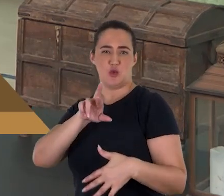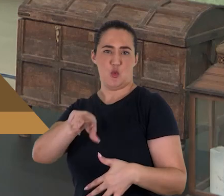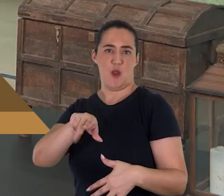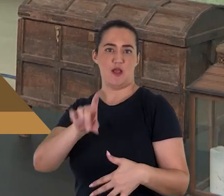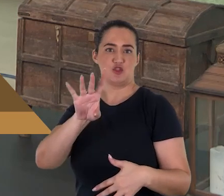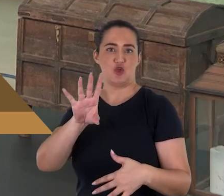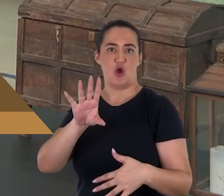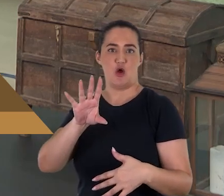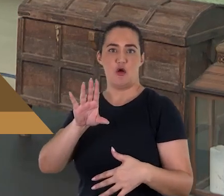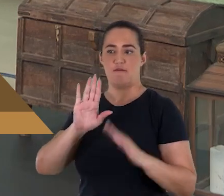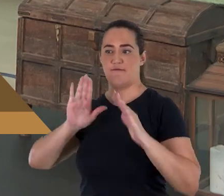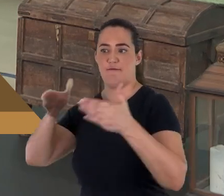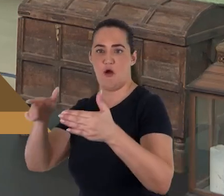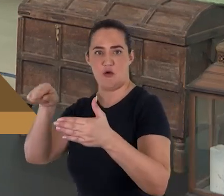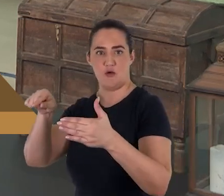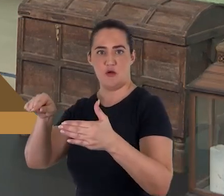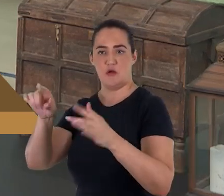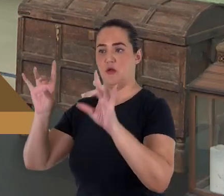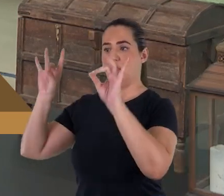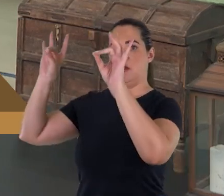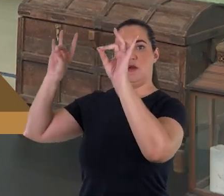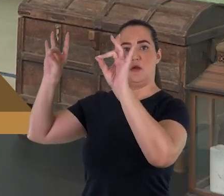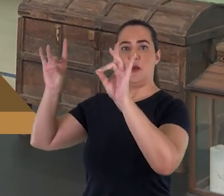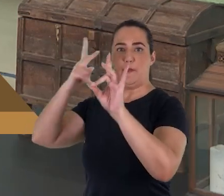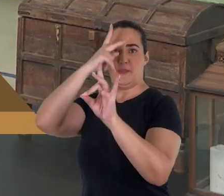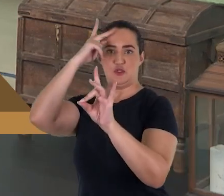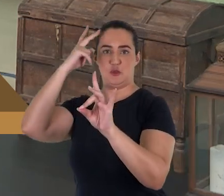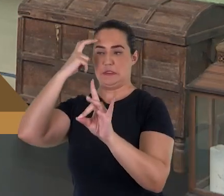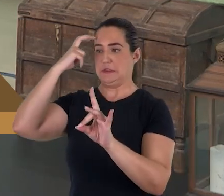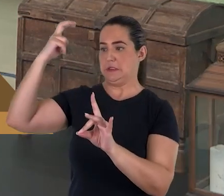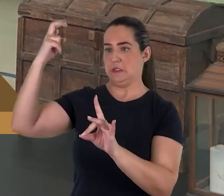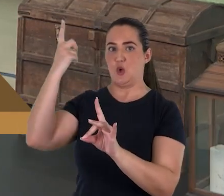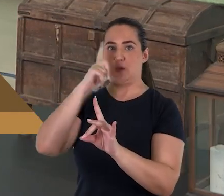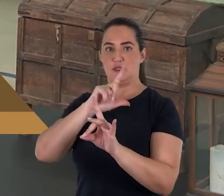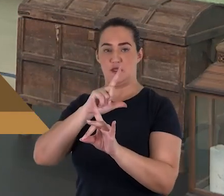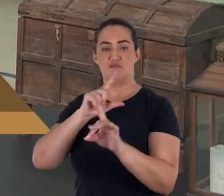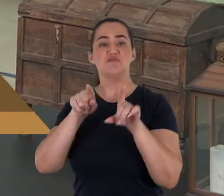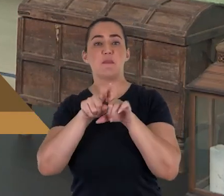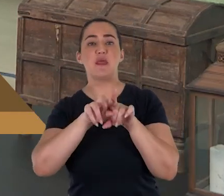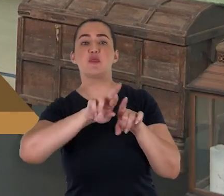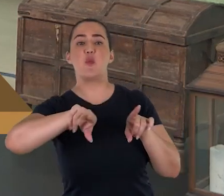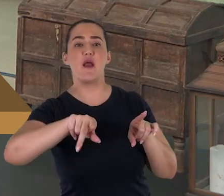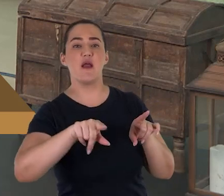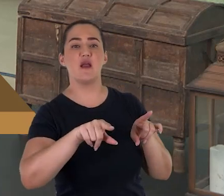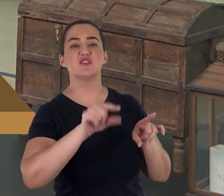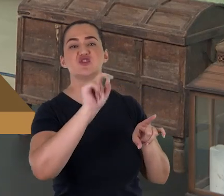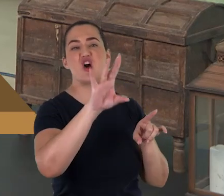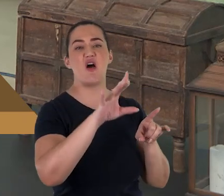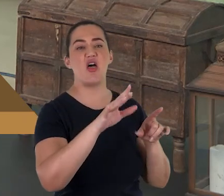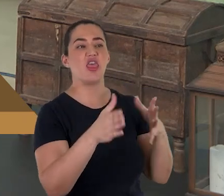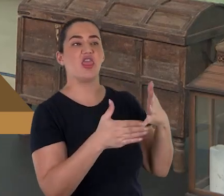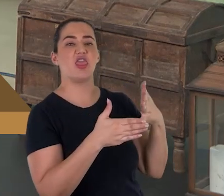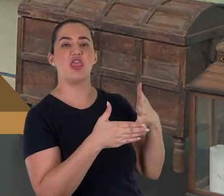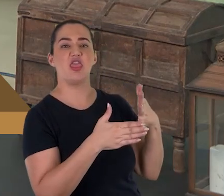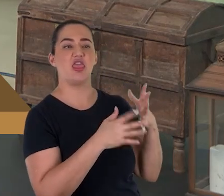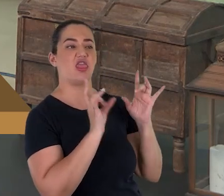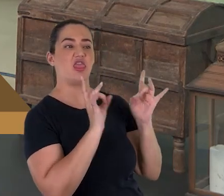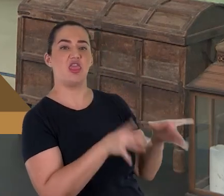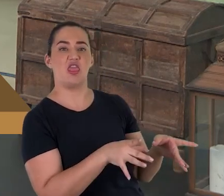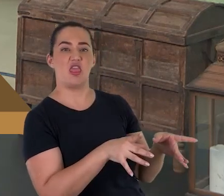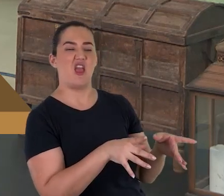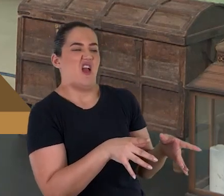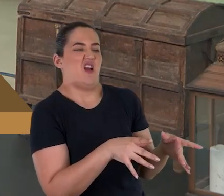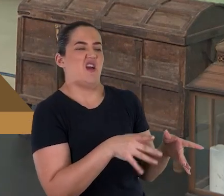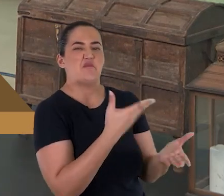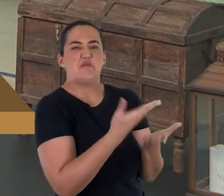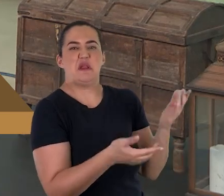elitista, em que só eruditos conseguem entendê-lo, mas nem, por outro lado, um saber simplista, do qual